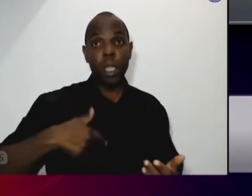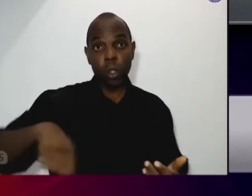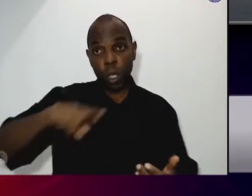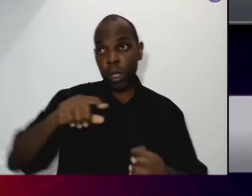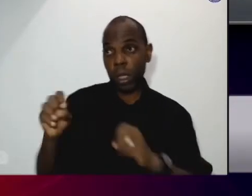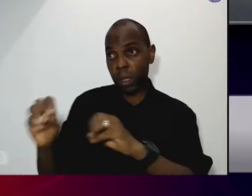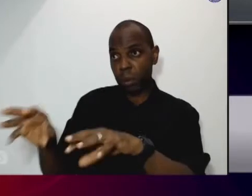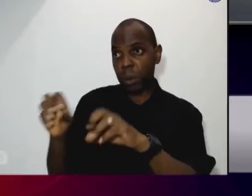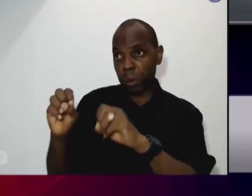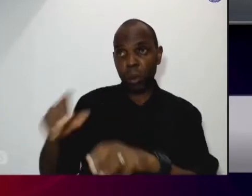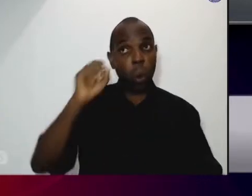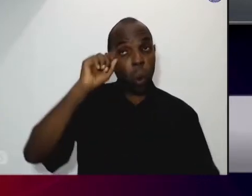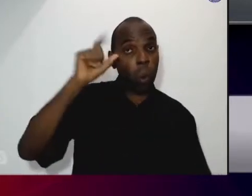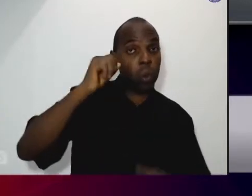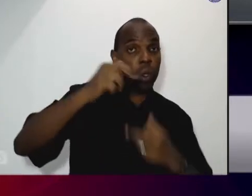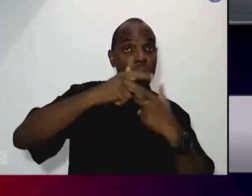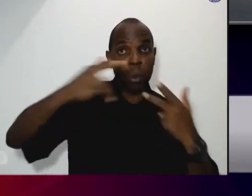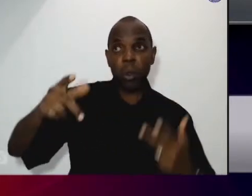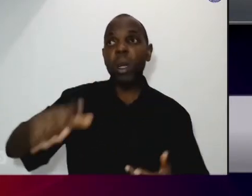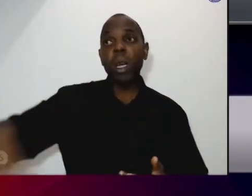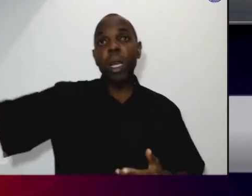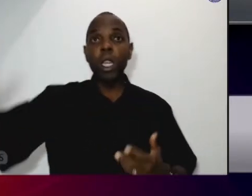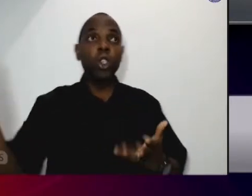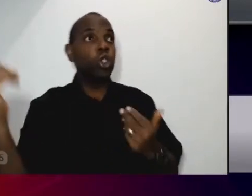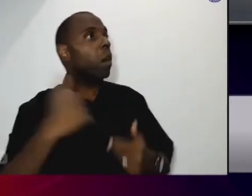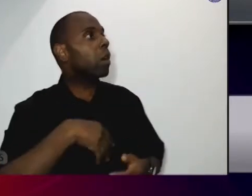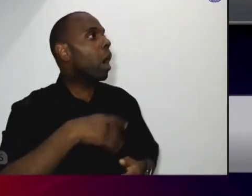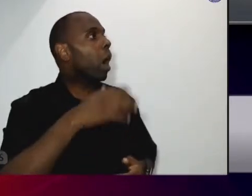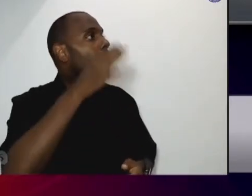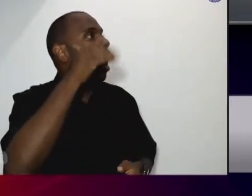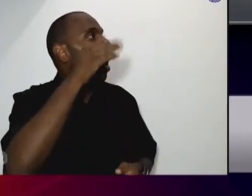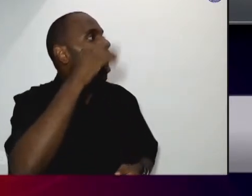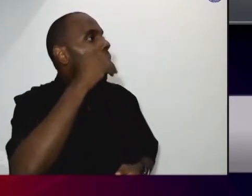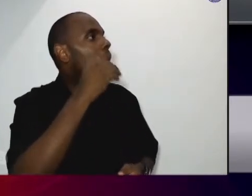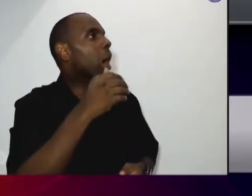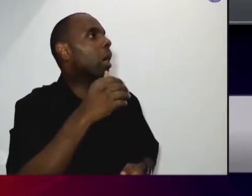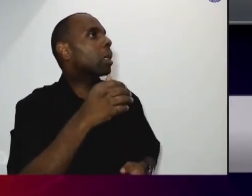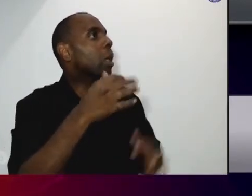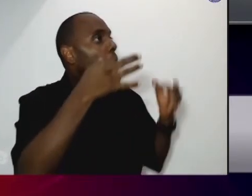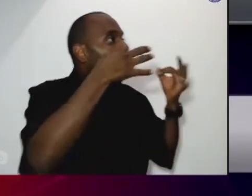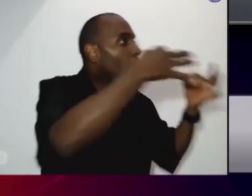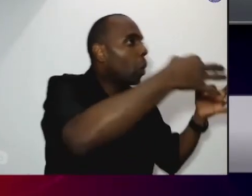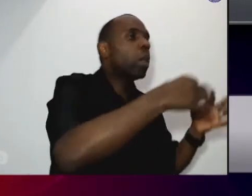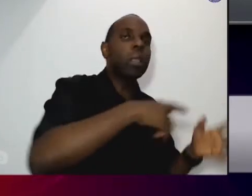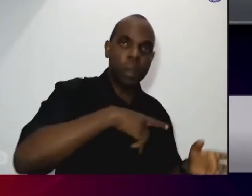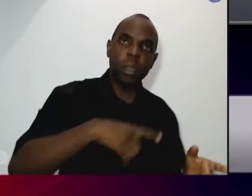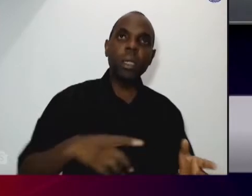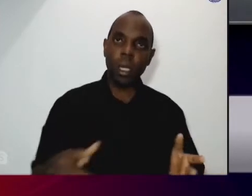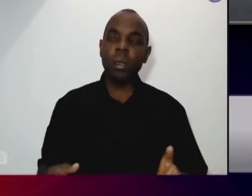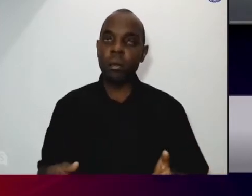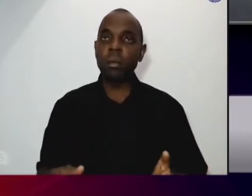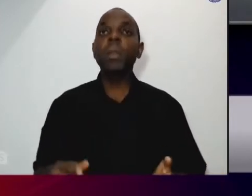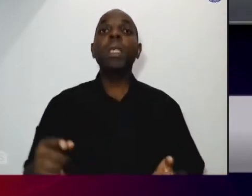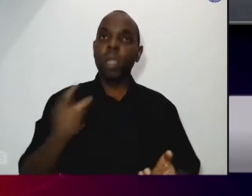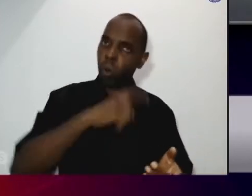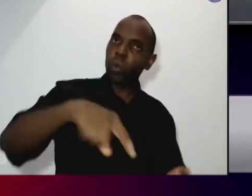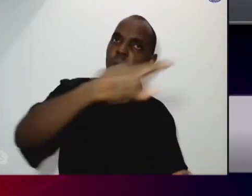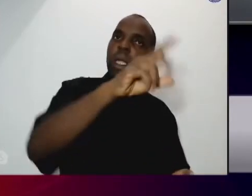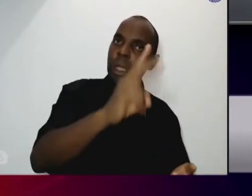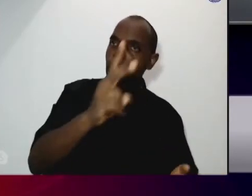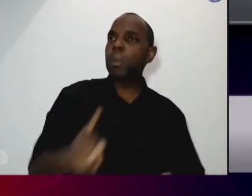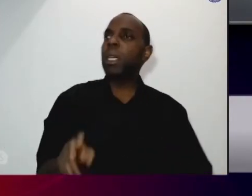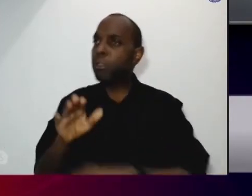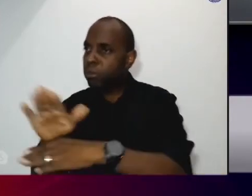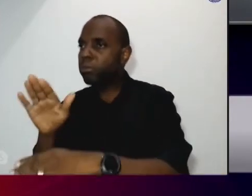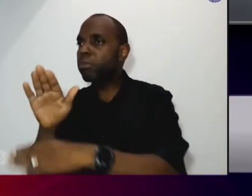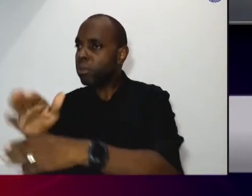atrai muito jovem então a gente teve muitas oportunidades de falar com muitos a orientar a conversar a dialogar né